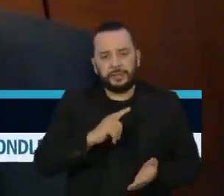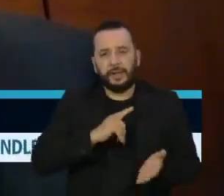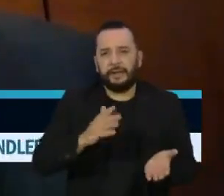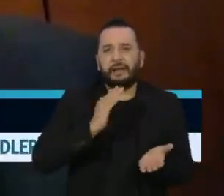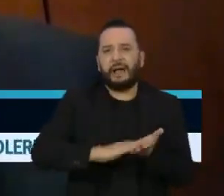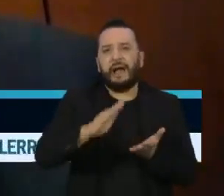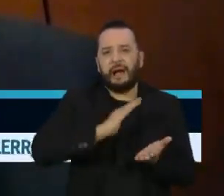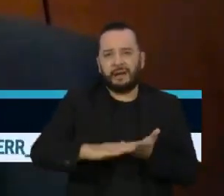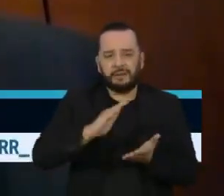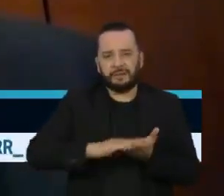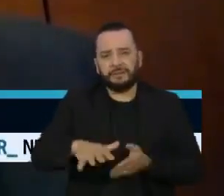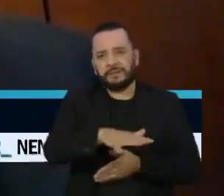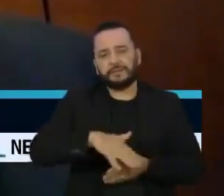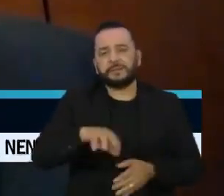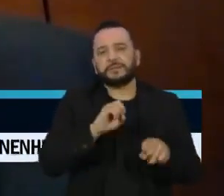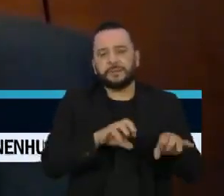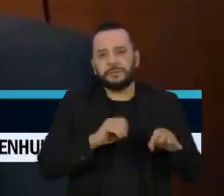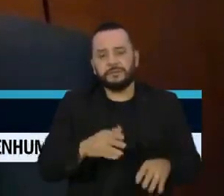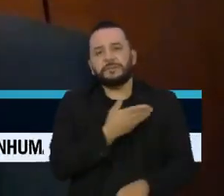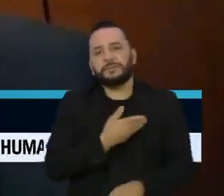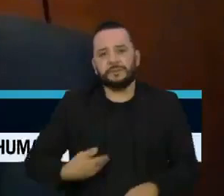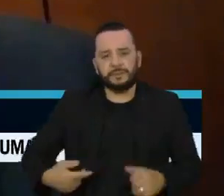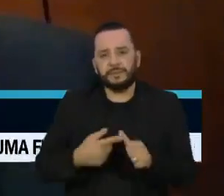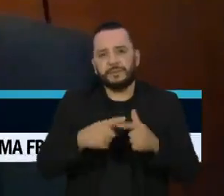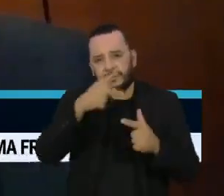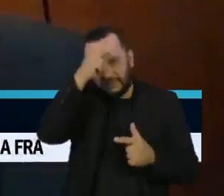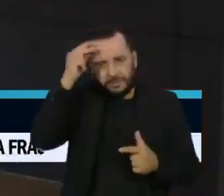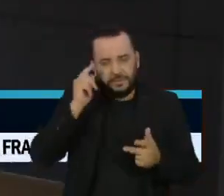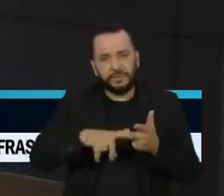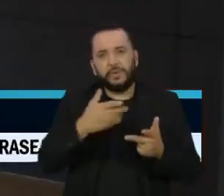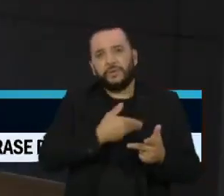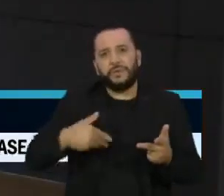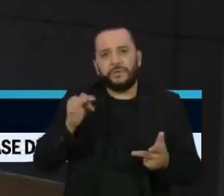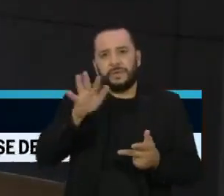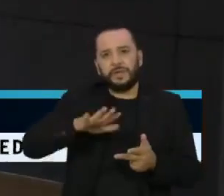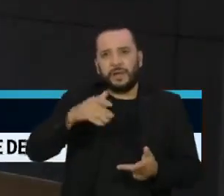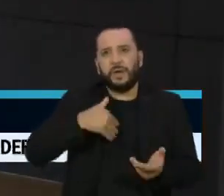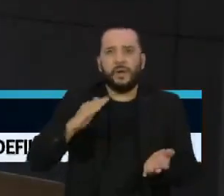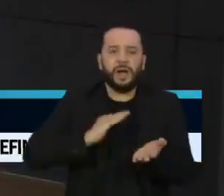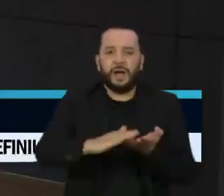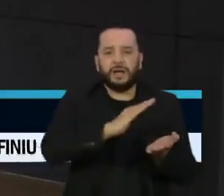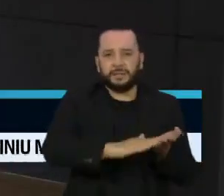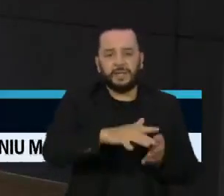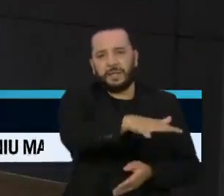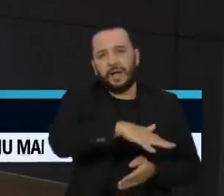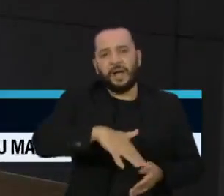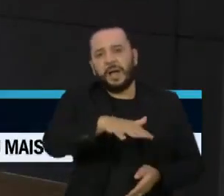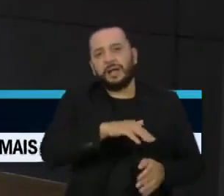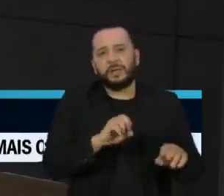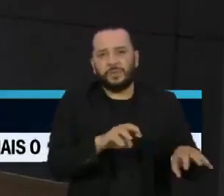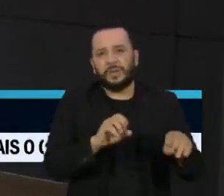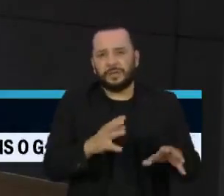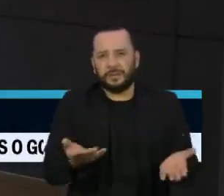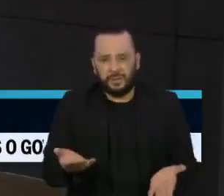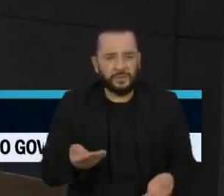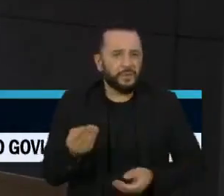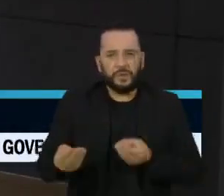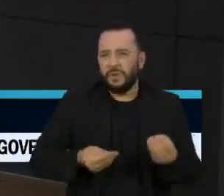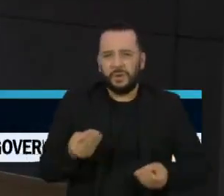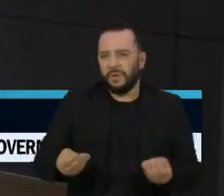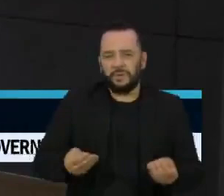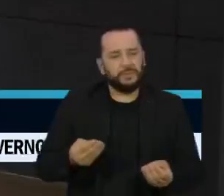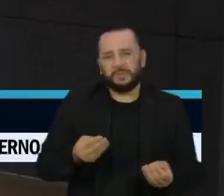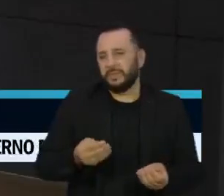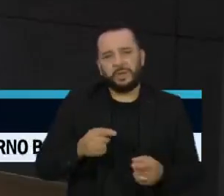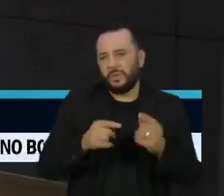educação, o prefeito, governador, o governo federal tem que gastar o mínimo constitucional, inventar despesas para cumprir esse mínimo é